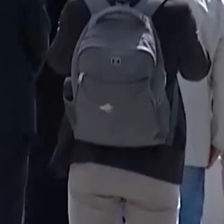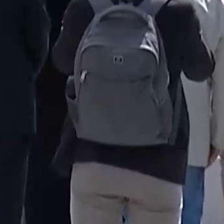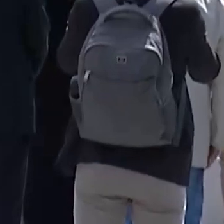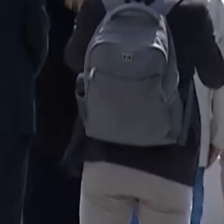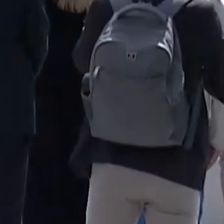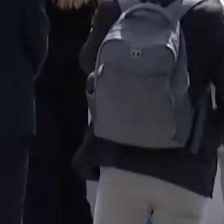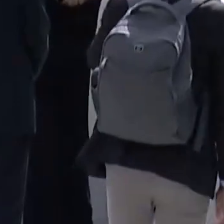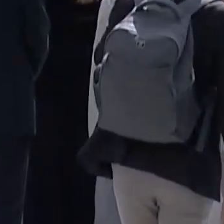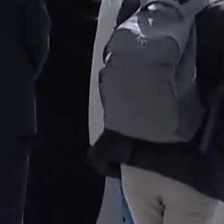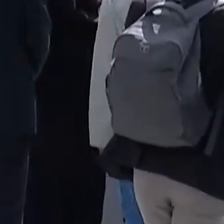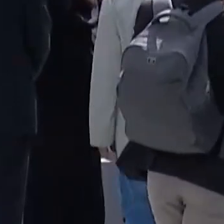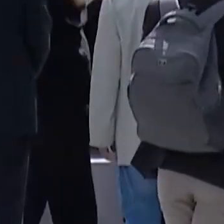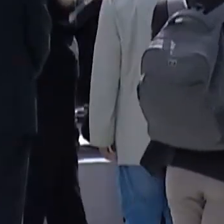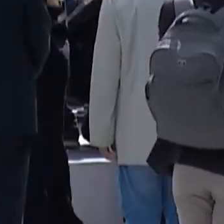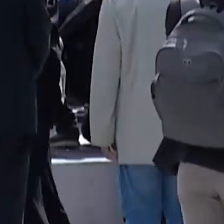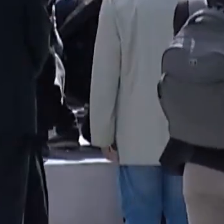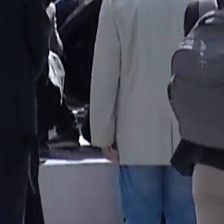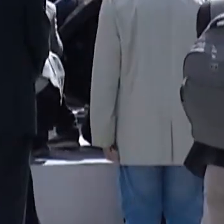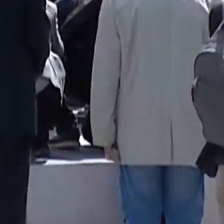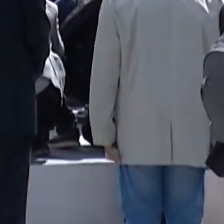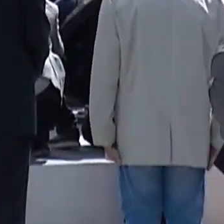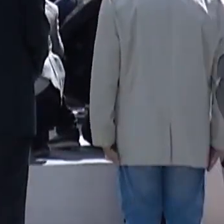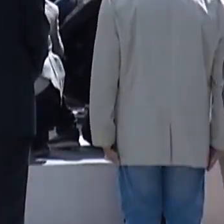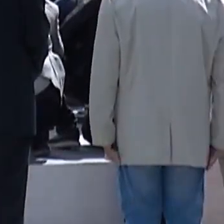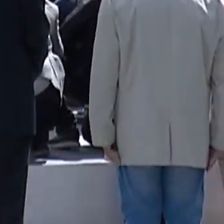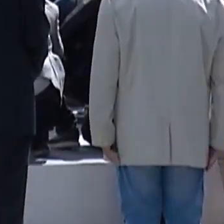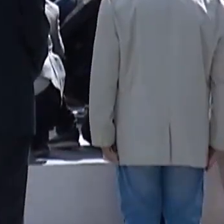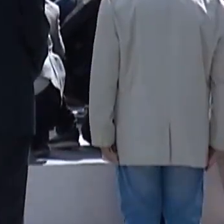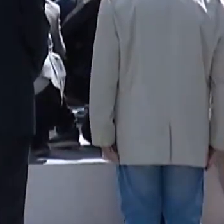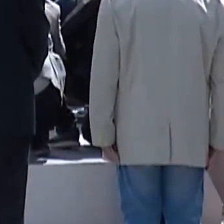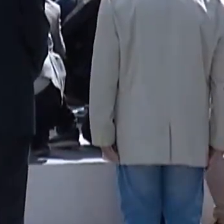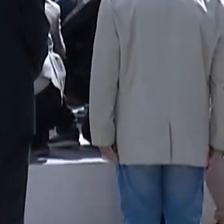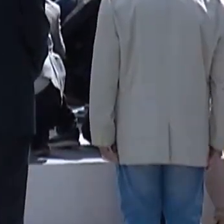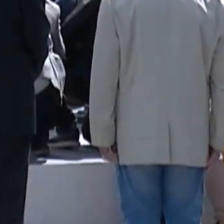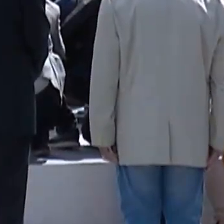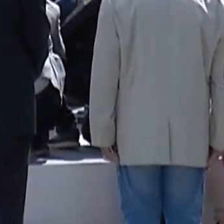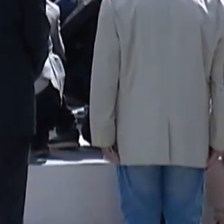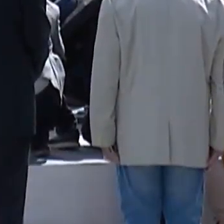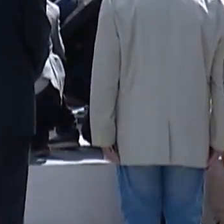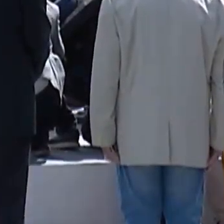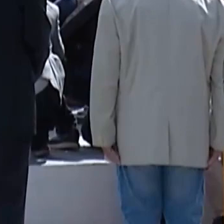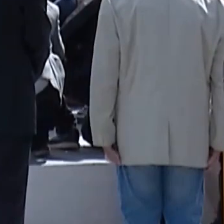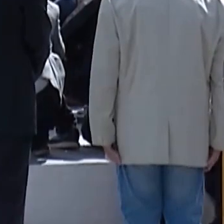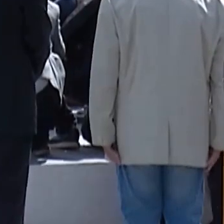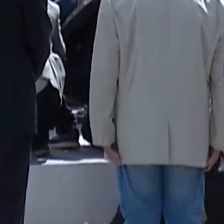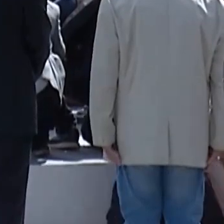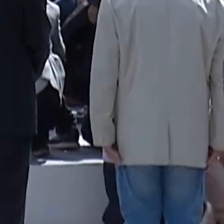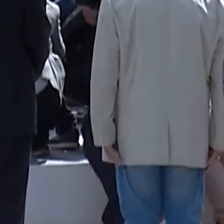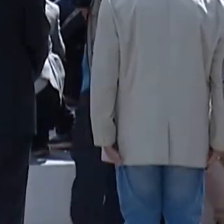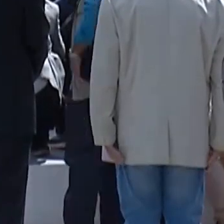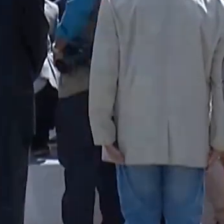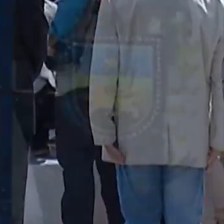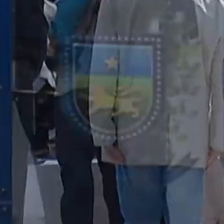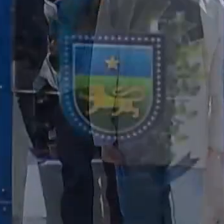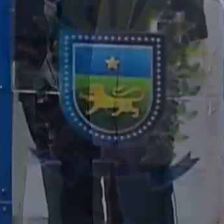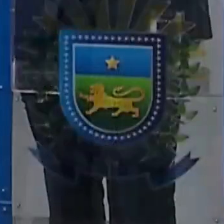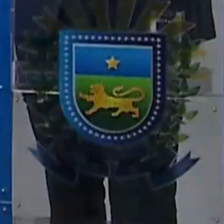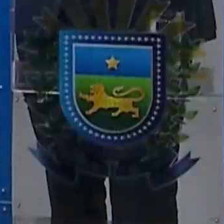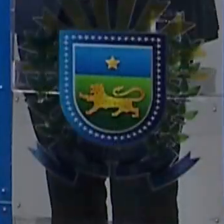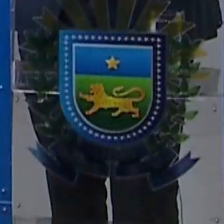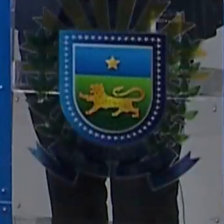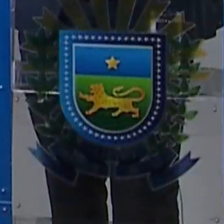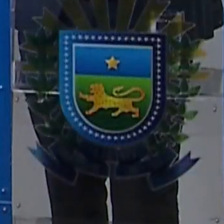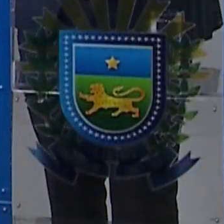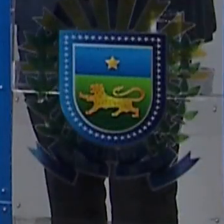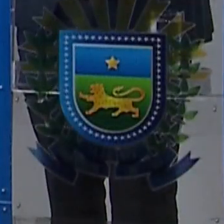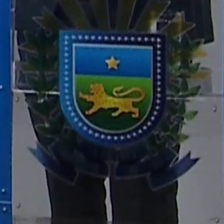da Casa de Leis, deputado Gerson Claro, no momento de hasteamento da bandeira. Bom, logo depois desse momento aqui na Casa de